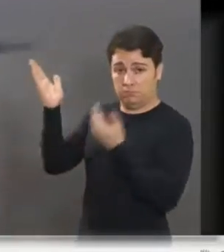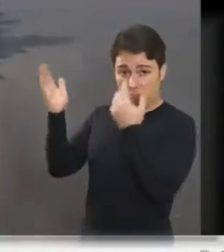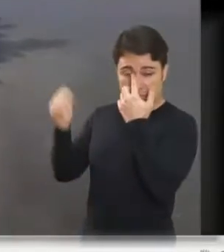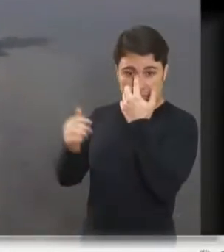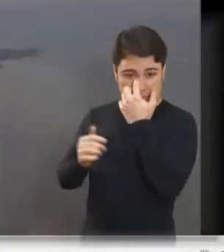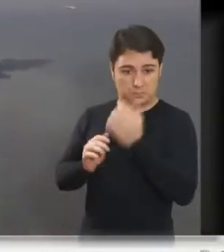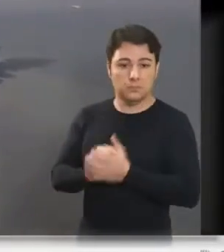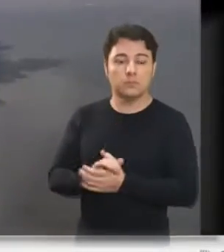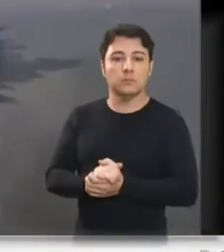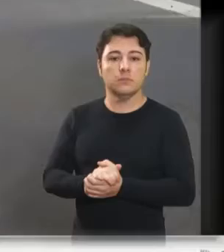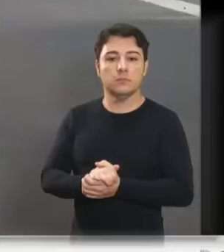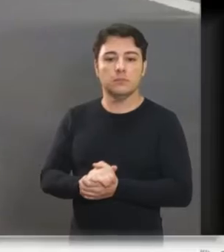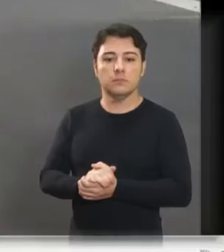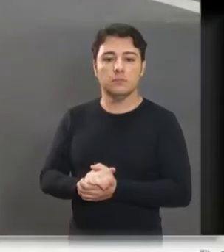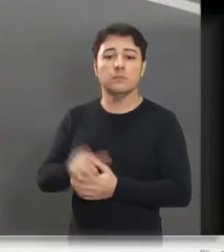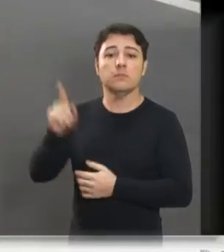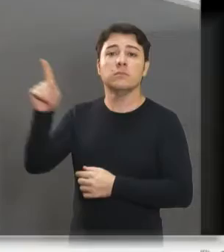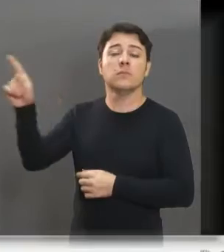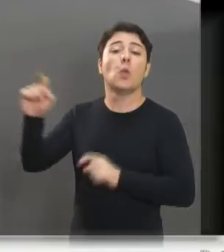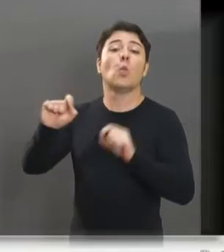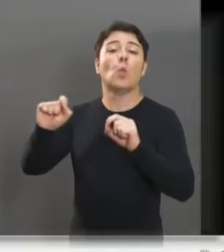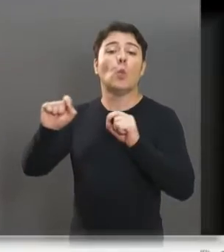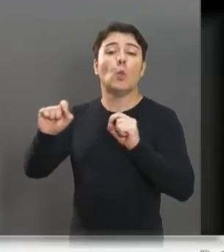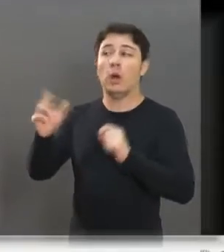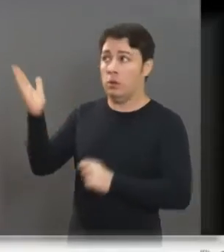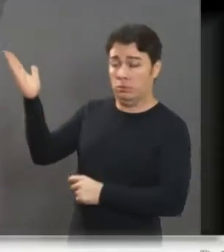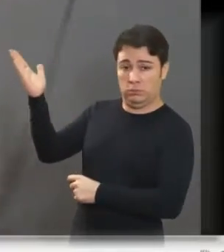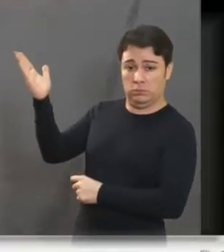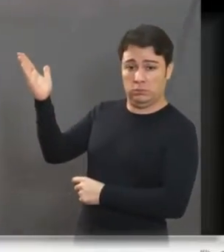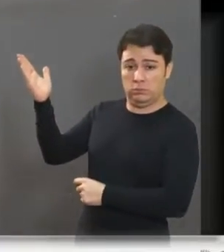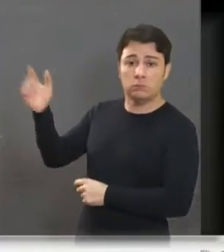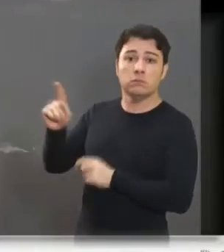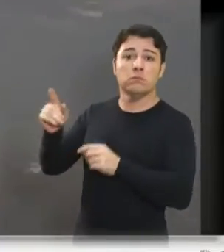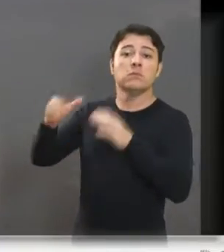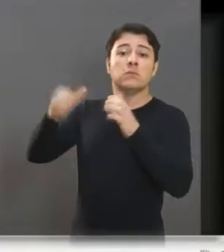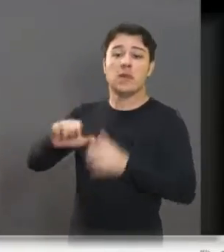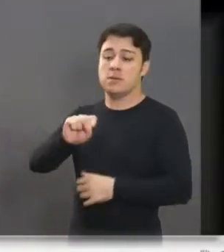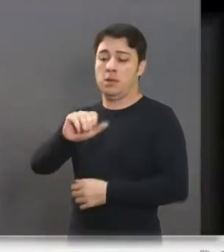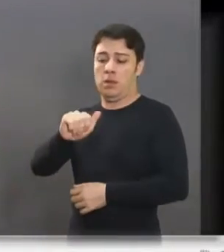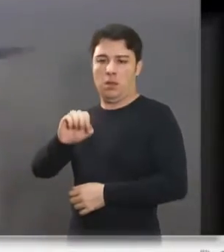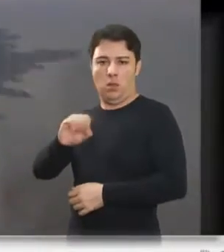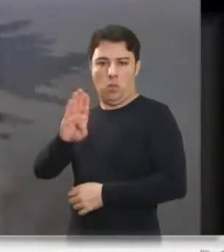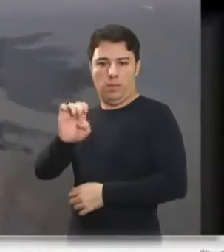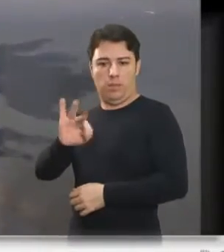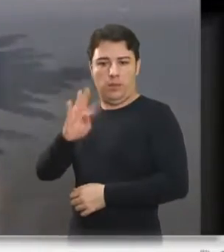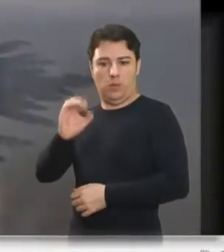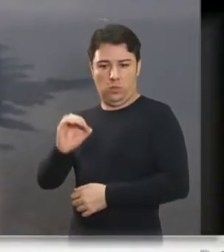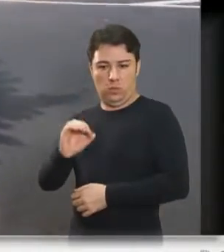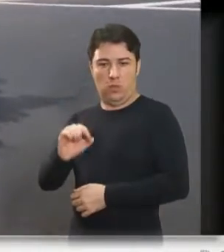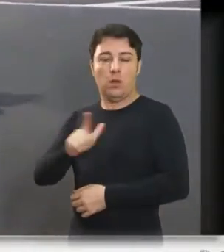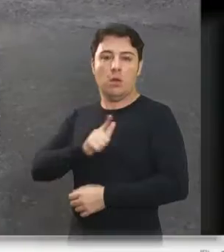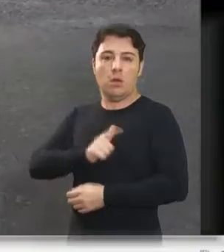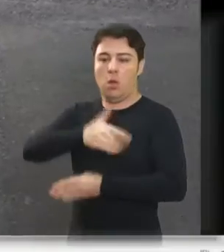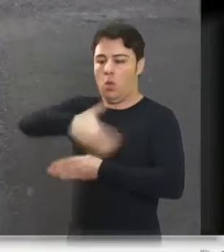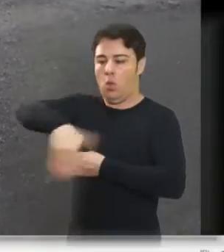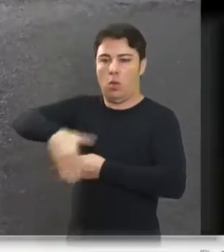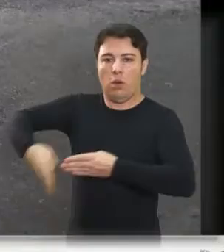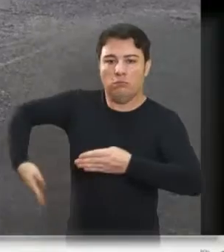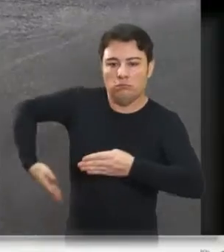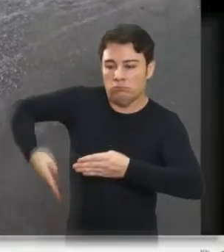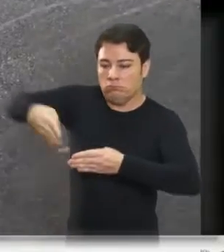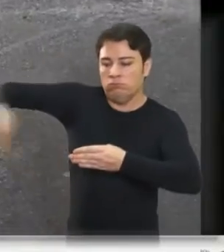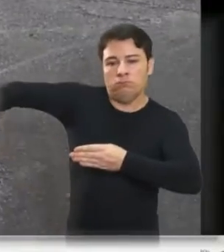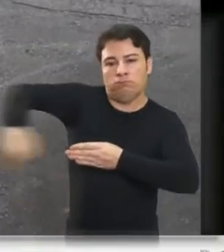imagens, lá do Jardim São Bento, o cruzamento da José